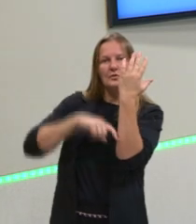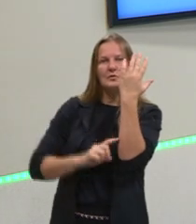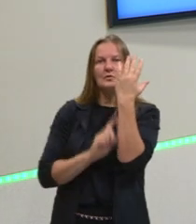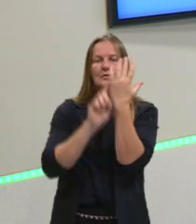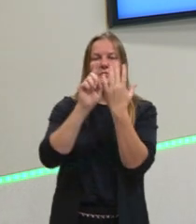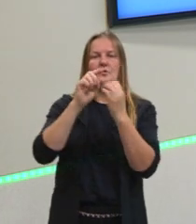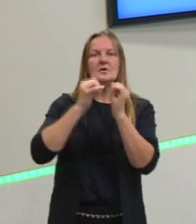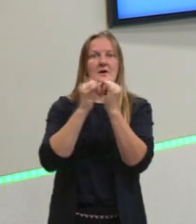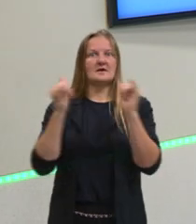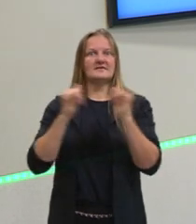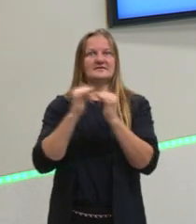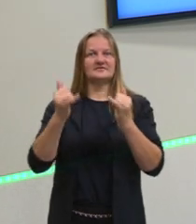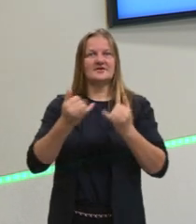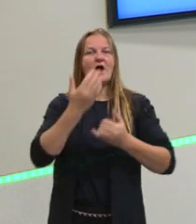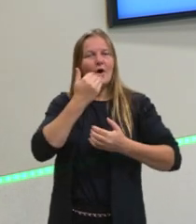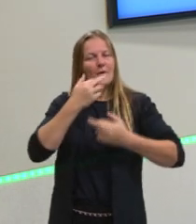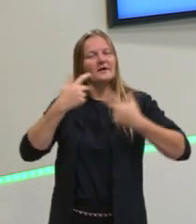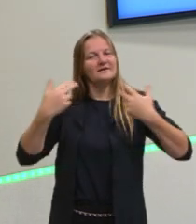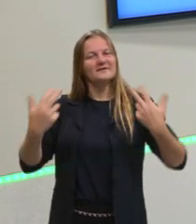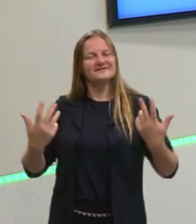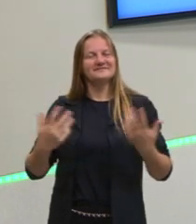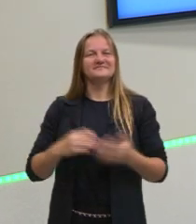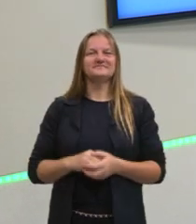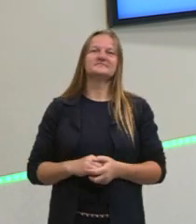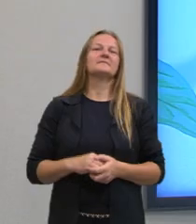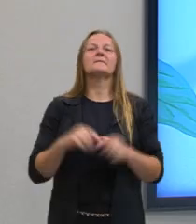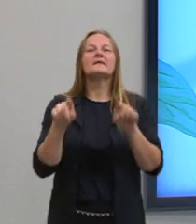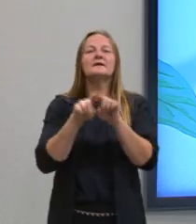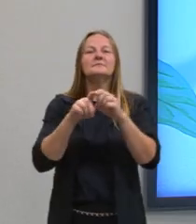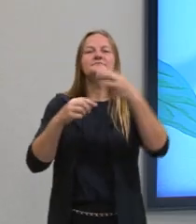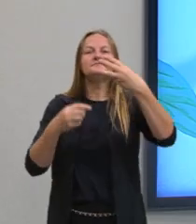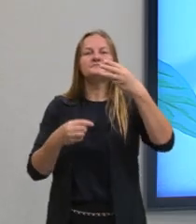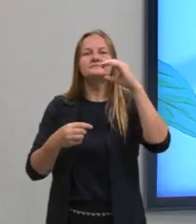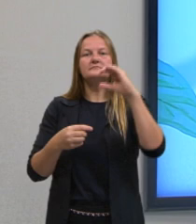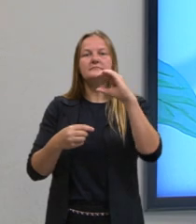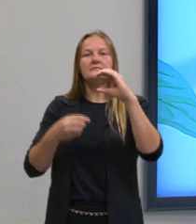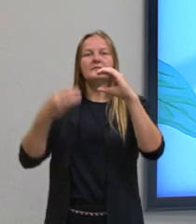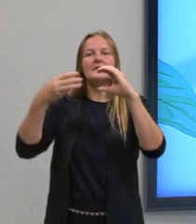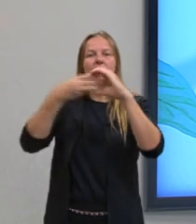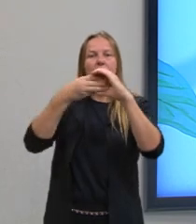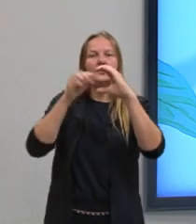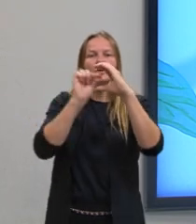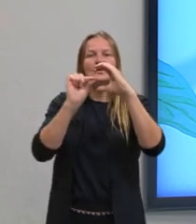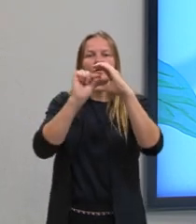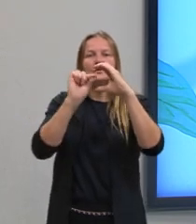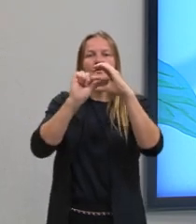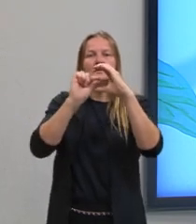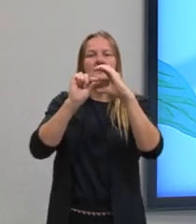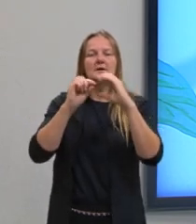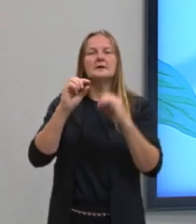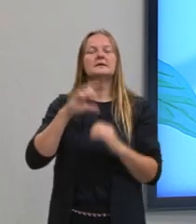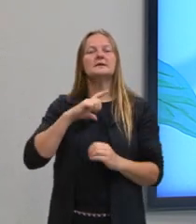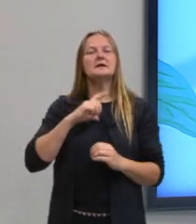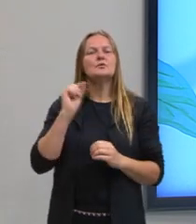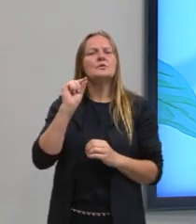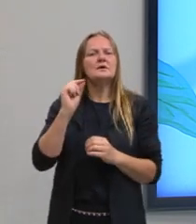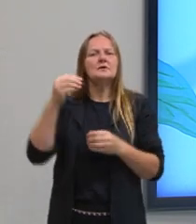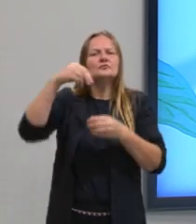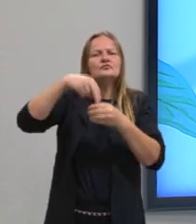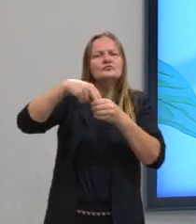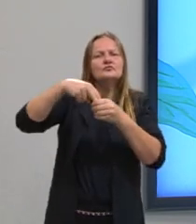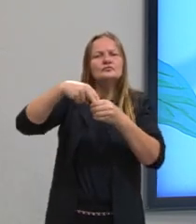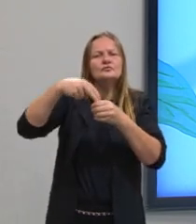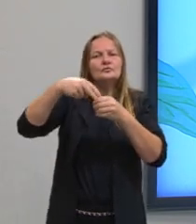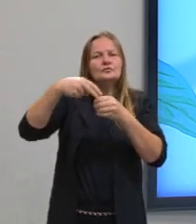E também são eucariontes. Eucariontes é uma célula que possui membrana nuclear, tem